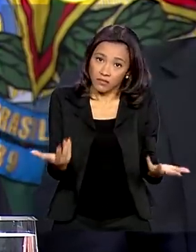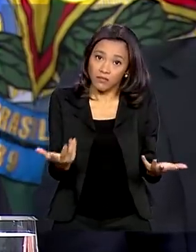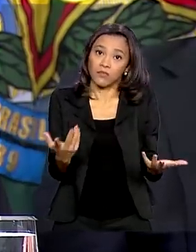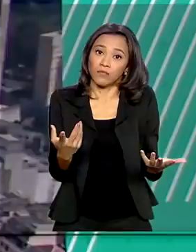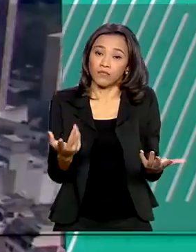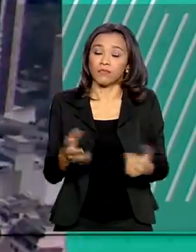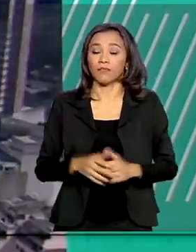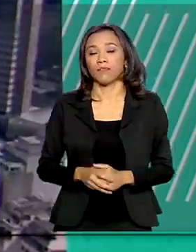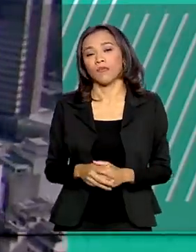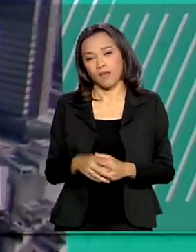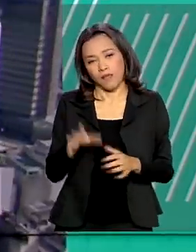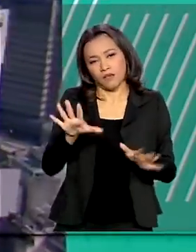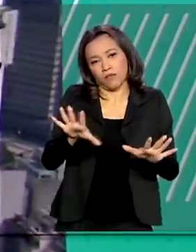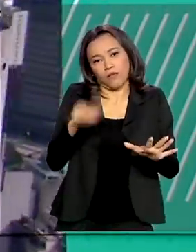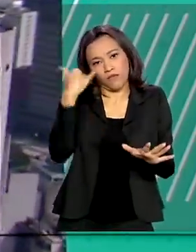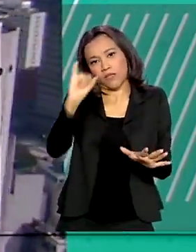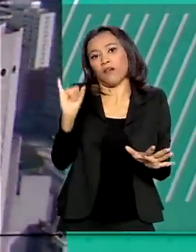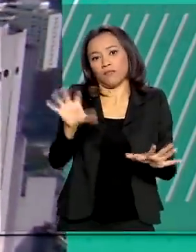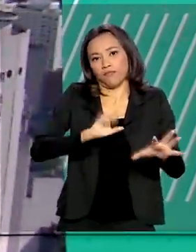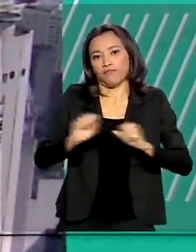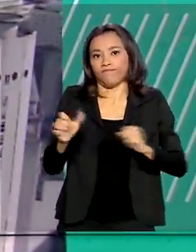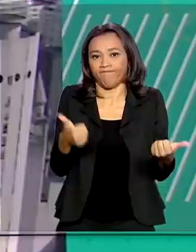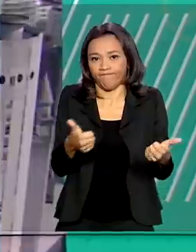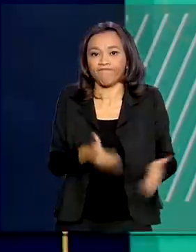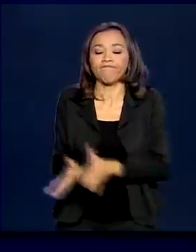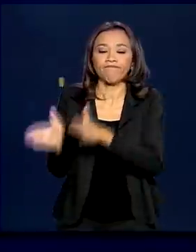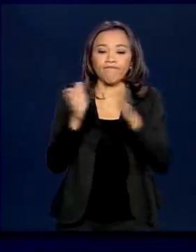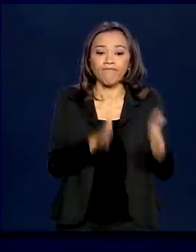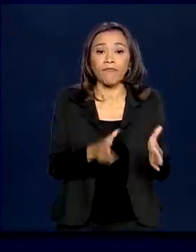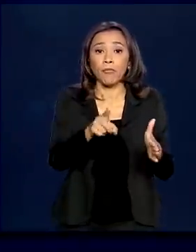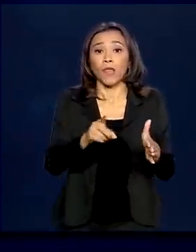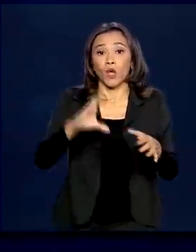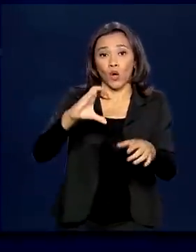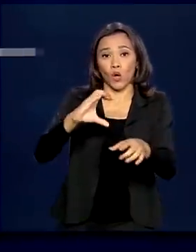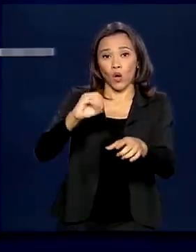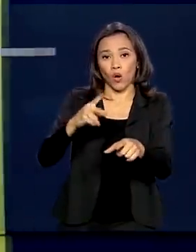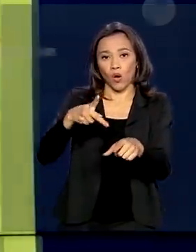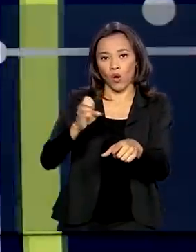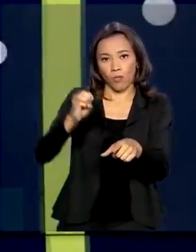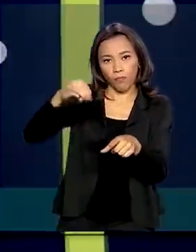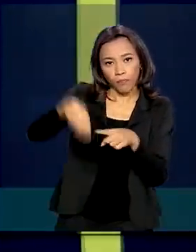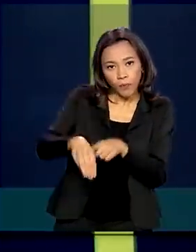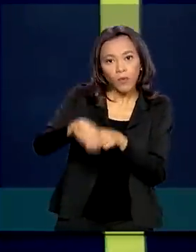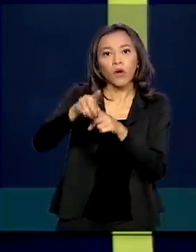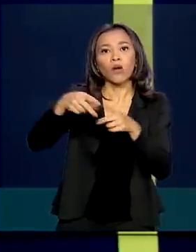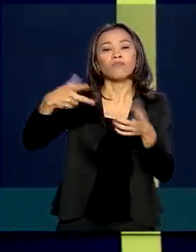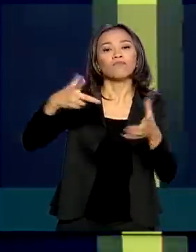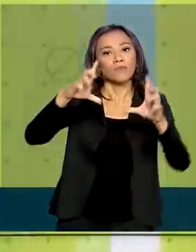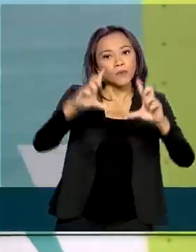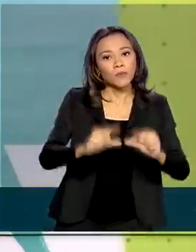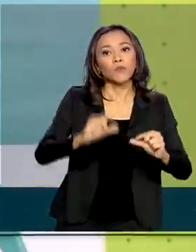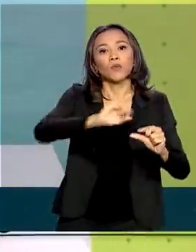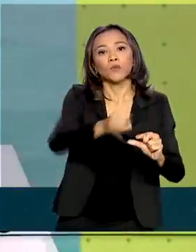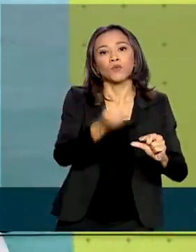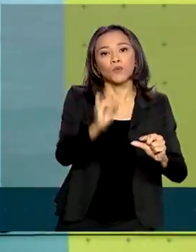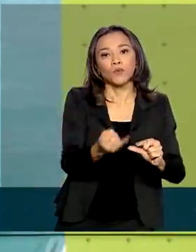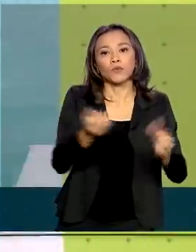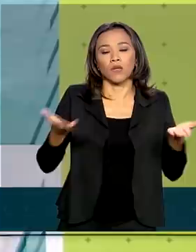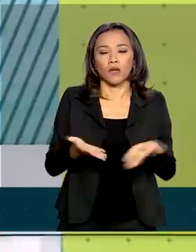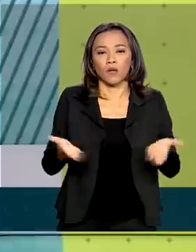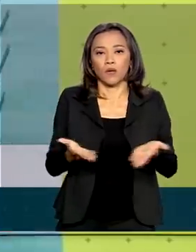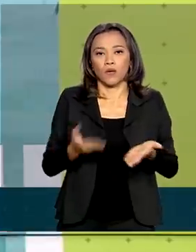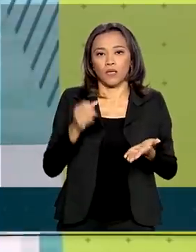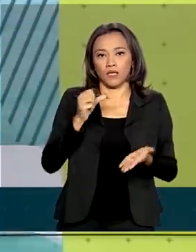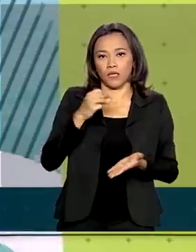medidas. E o COPOM cortou em meio ponto percentual a taxa básica de juros. A Selic agora está em